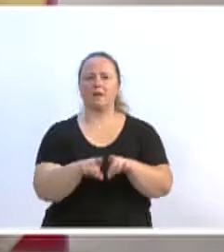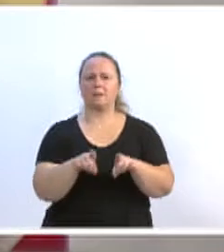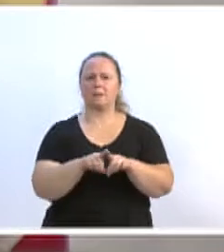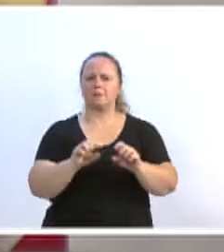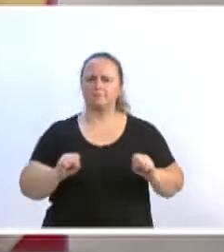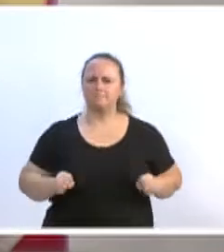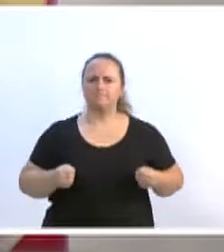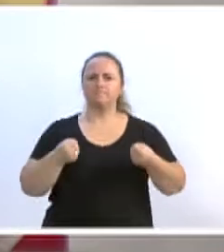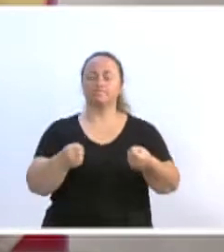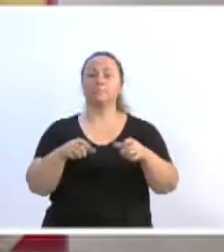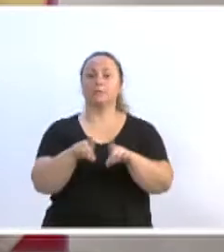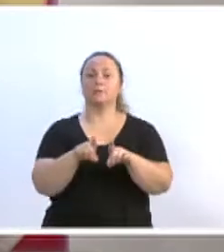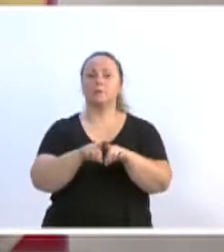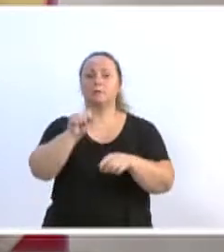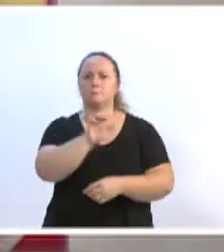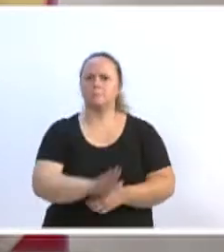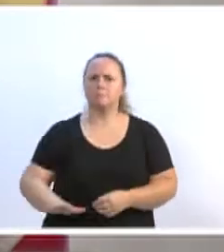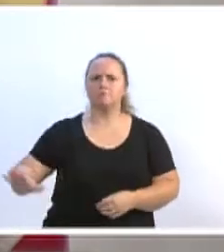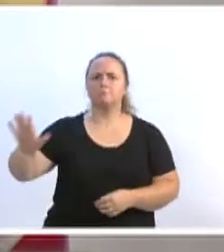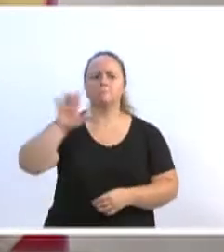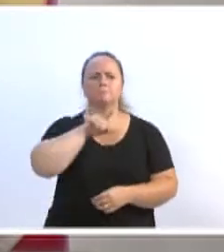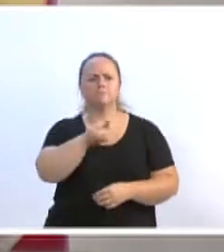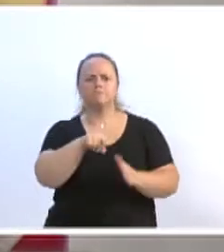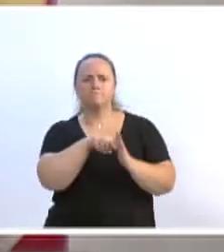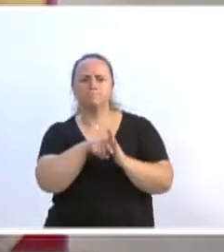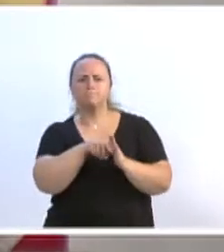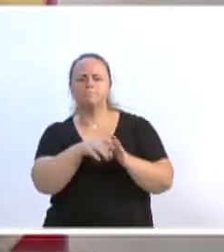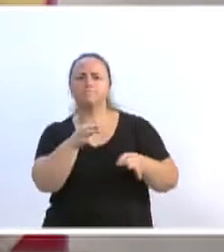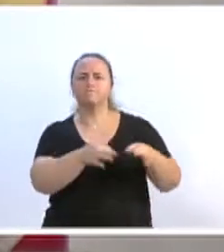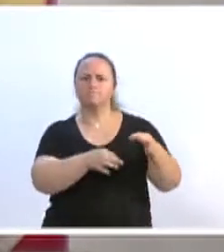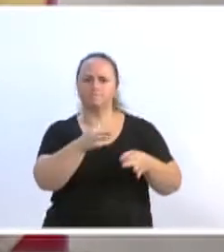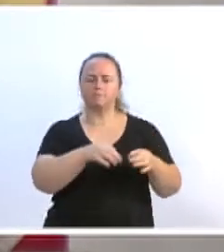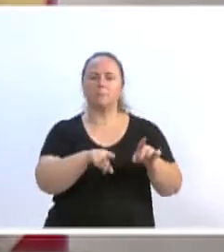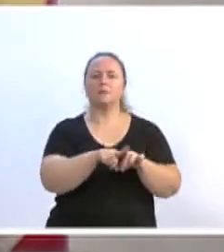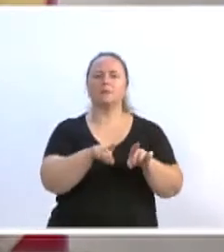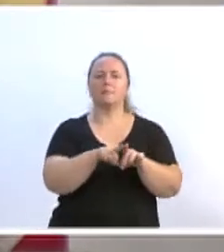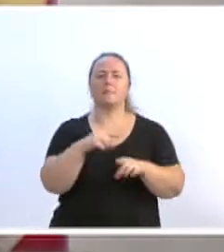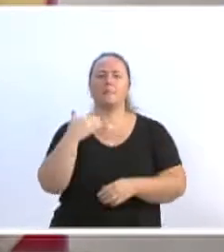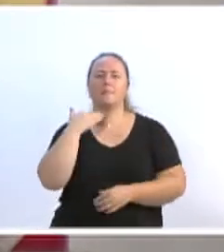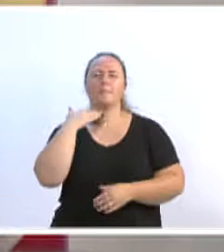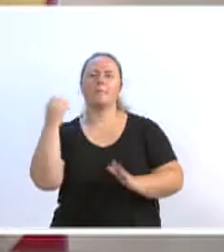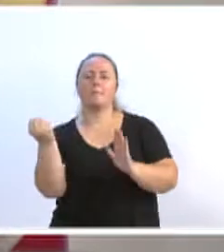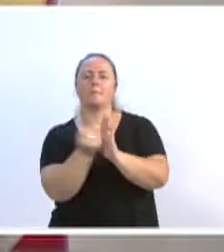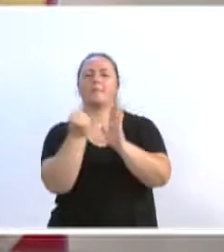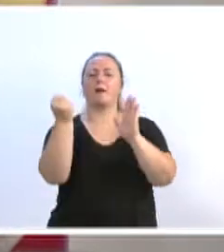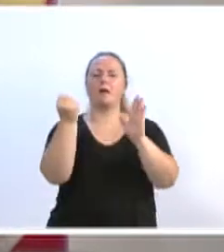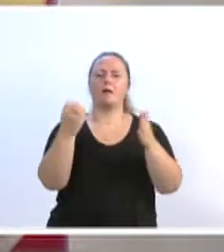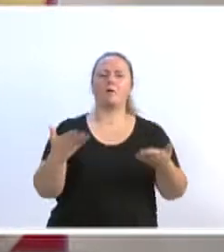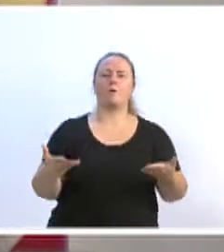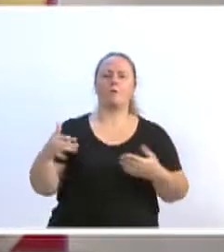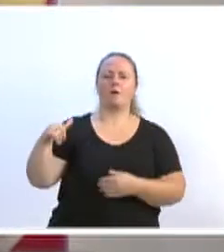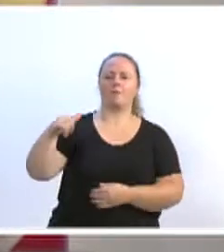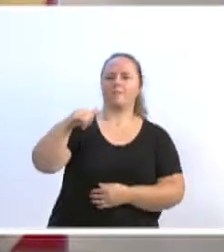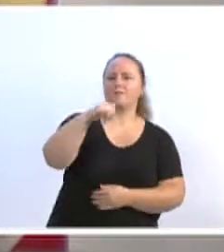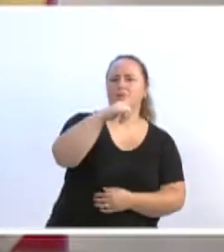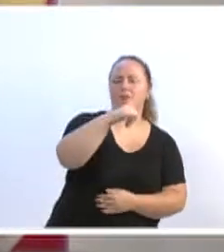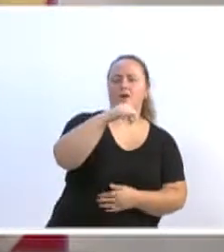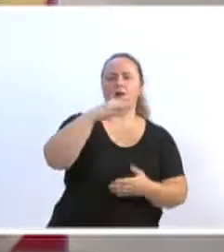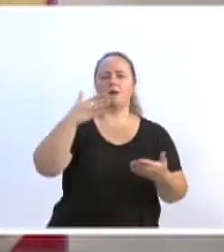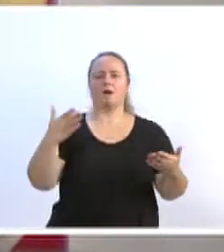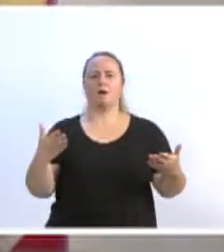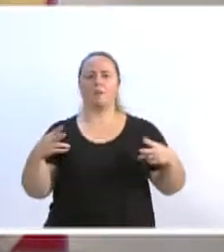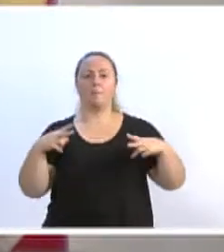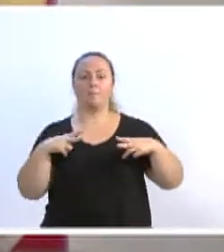repercussão, inclusive, nacional e internacional, como o escândalo do Banco Marca, o escândalo dos aviões da FAB, a